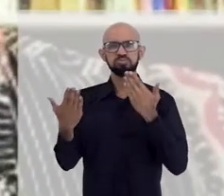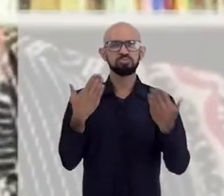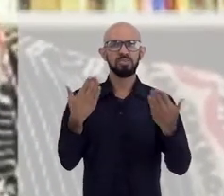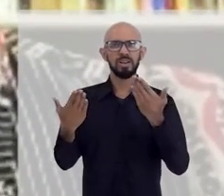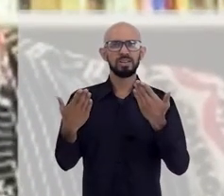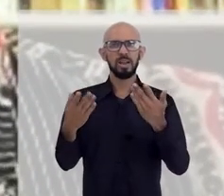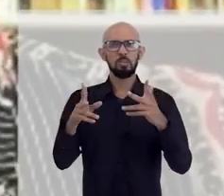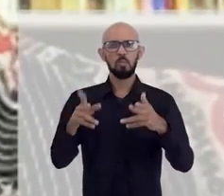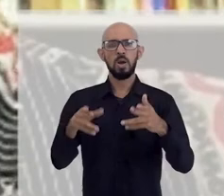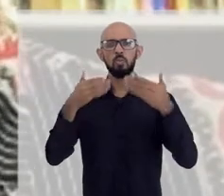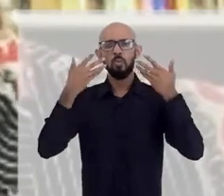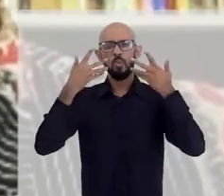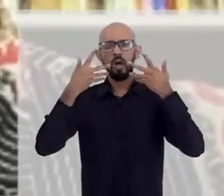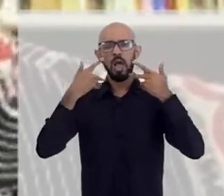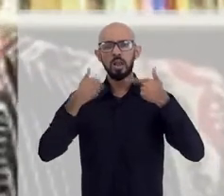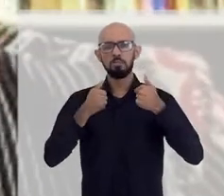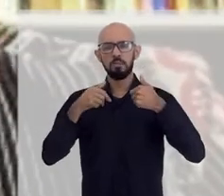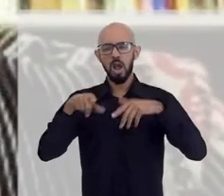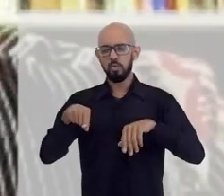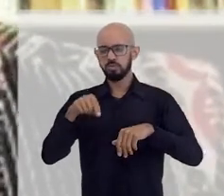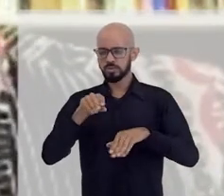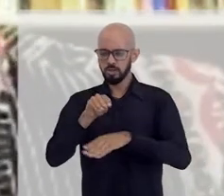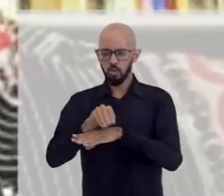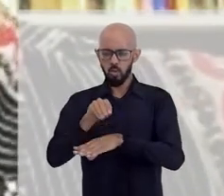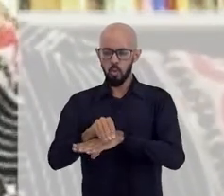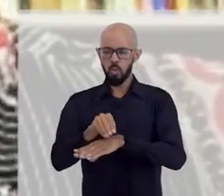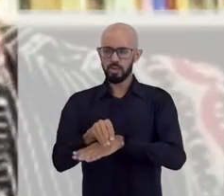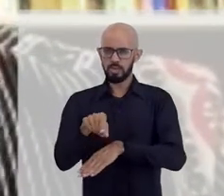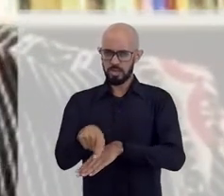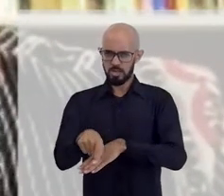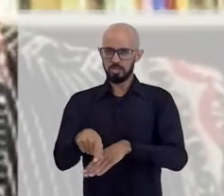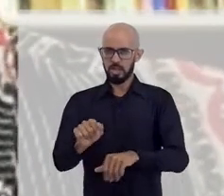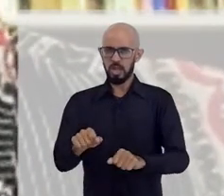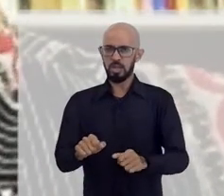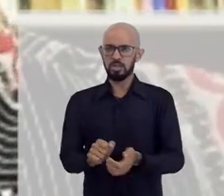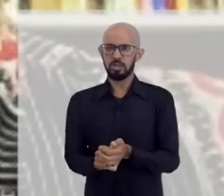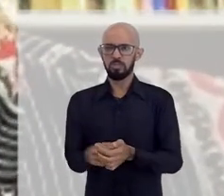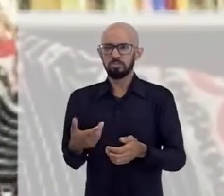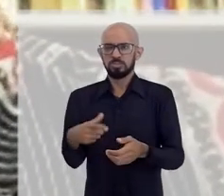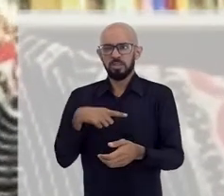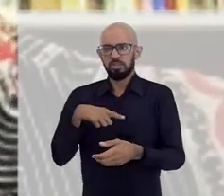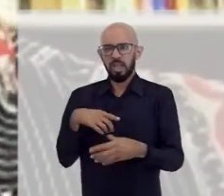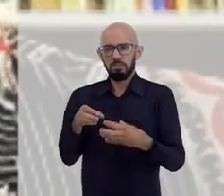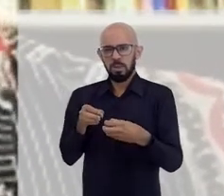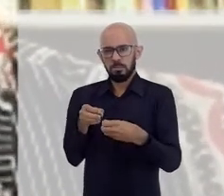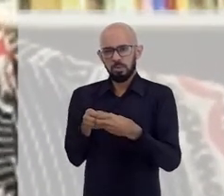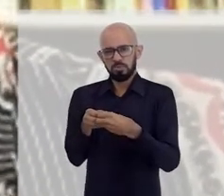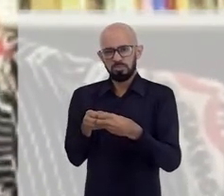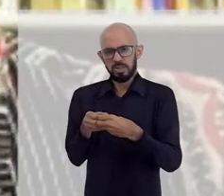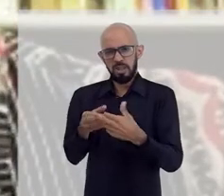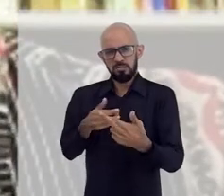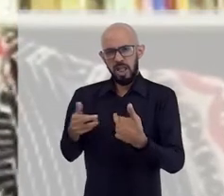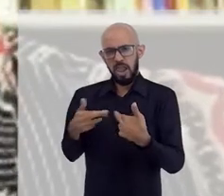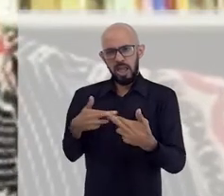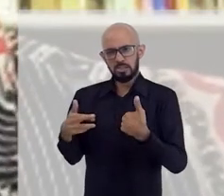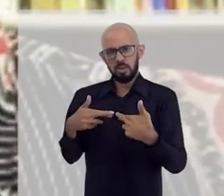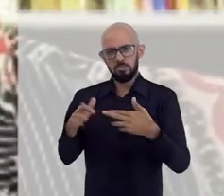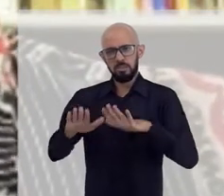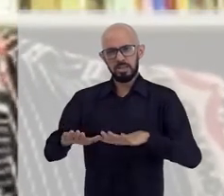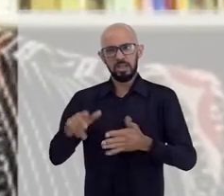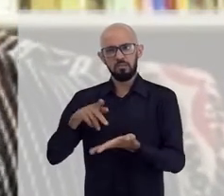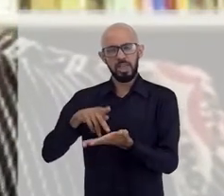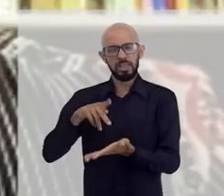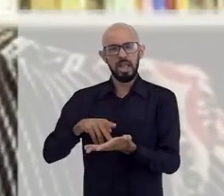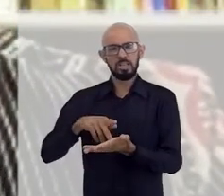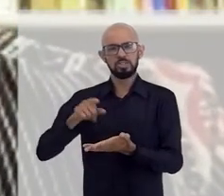Alguém de estimação que fica ali na casa e, com isso, parece que você tem uma proximidade, uma relação mais amigável. Mas, no fundo, no fundo,